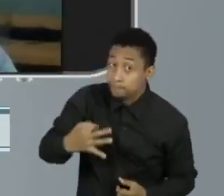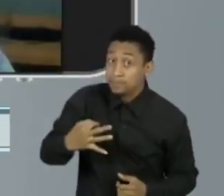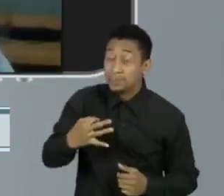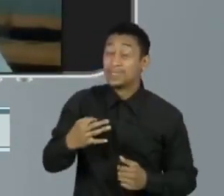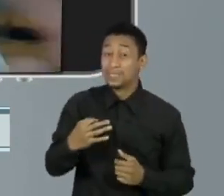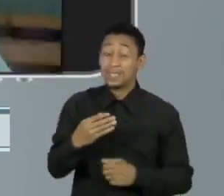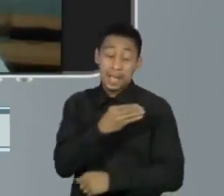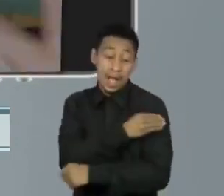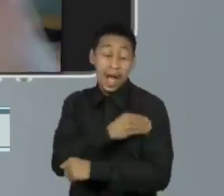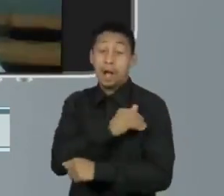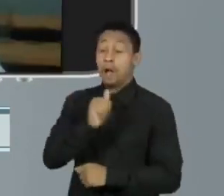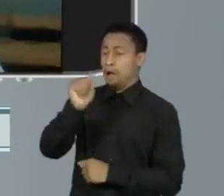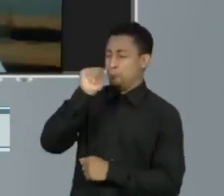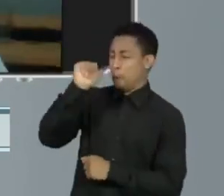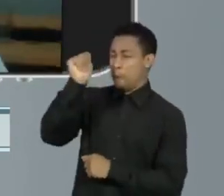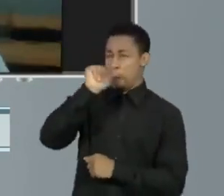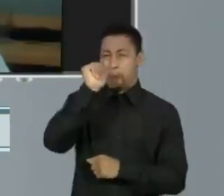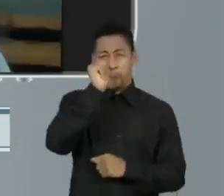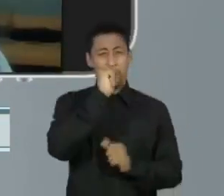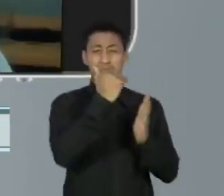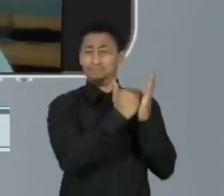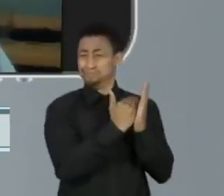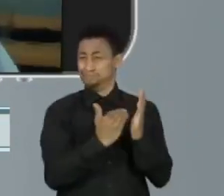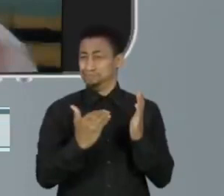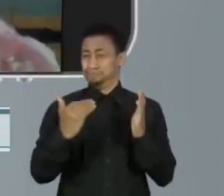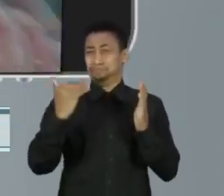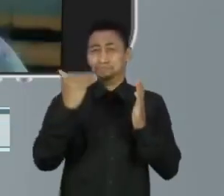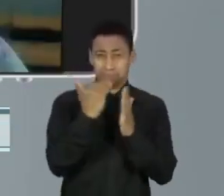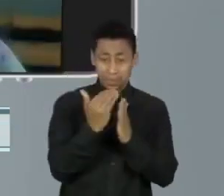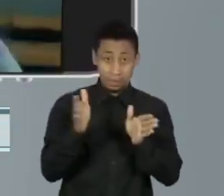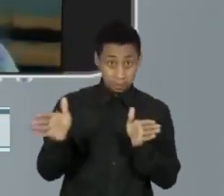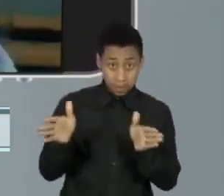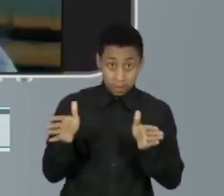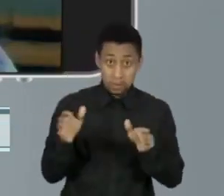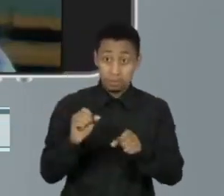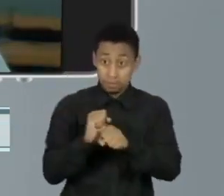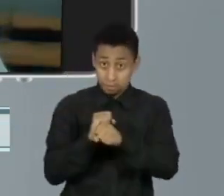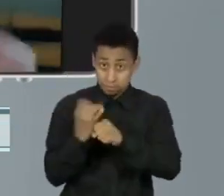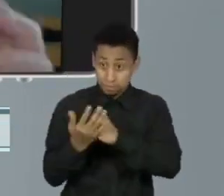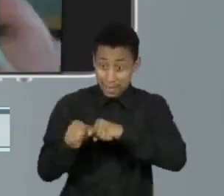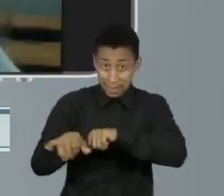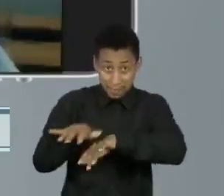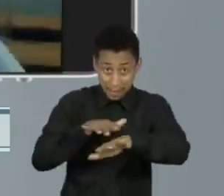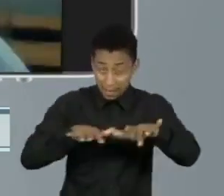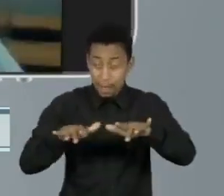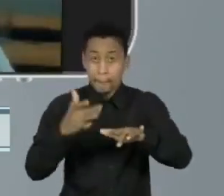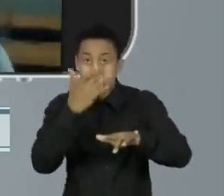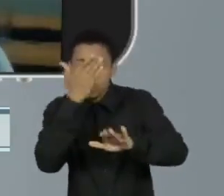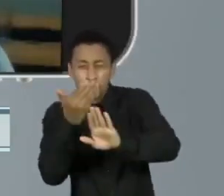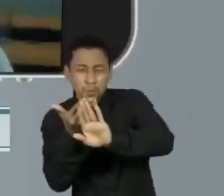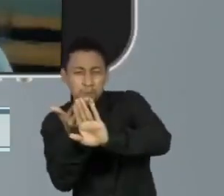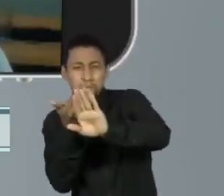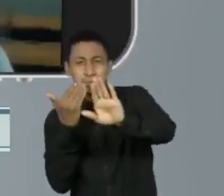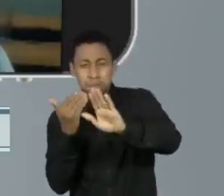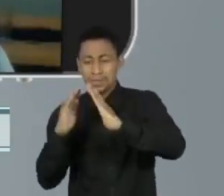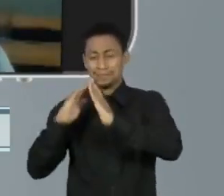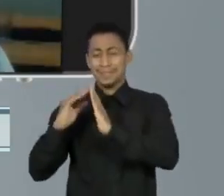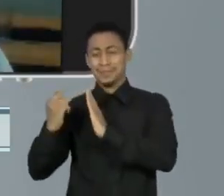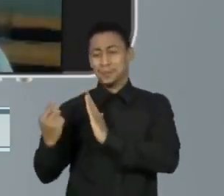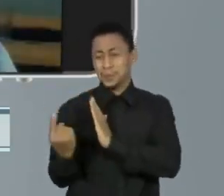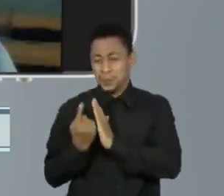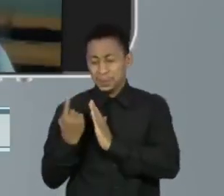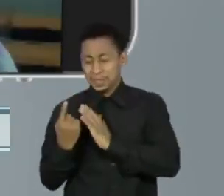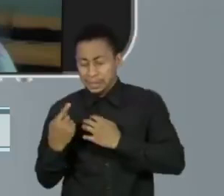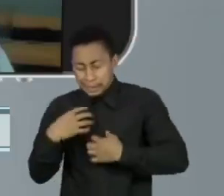esse consumo excessivo, especialmente durante a pandemia, em que as pessoas estão mais isoladas, elas acabam tendo mais facilidade